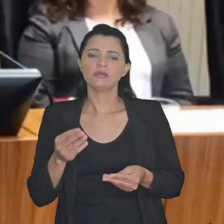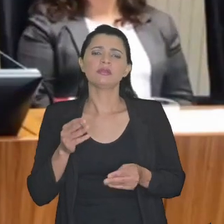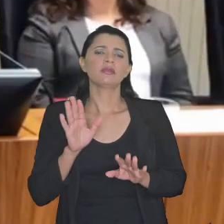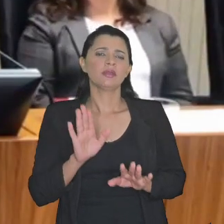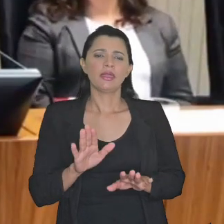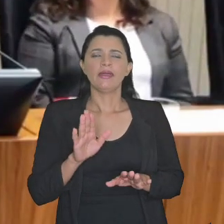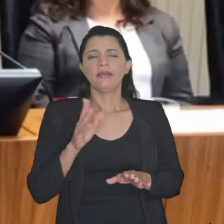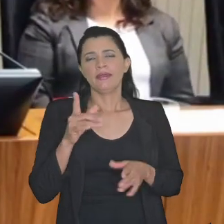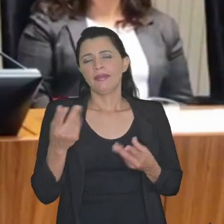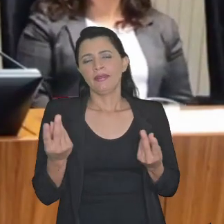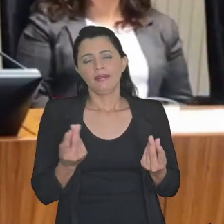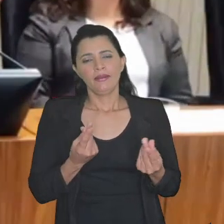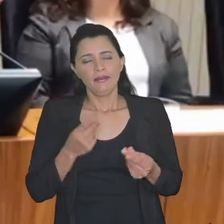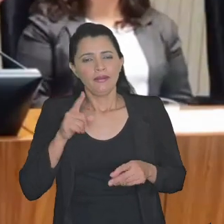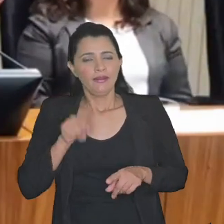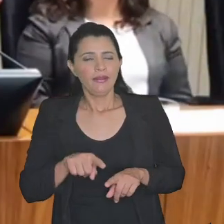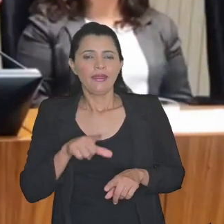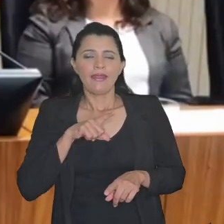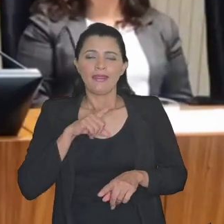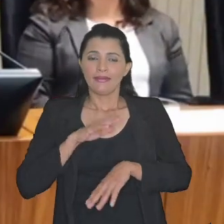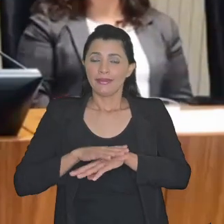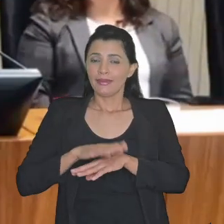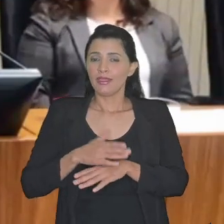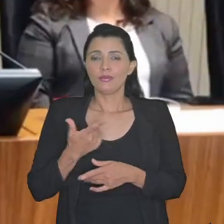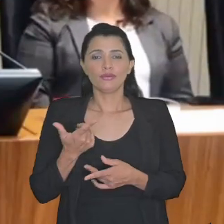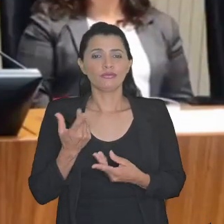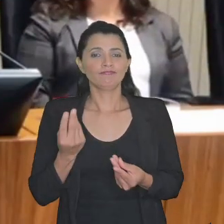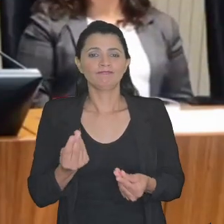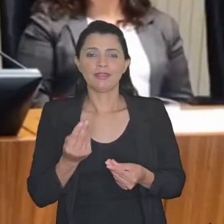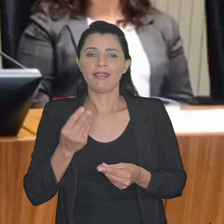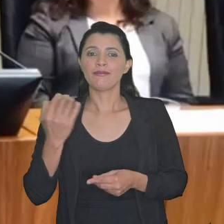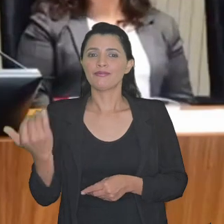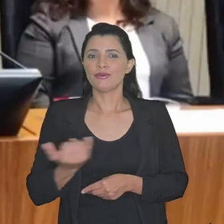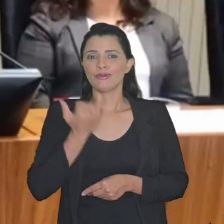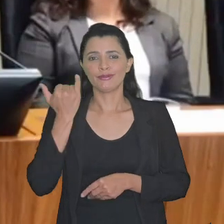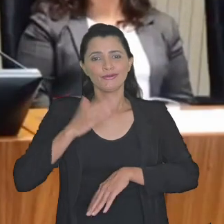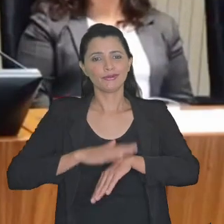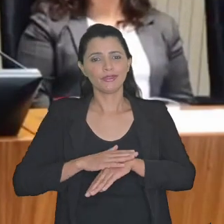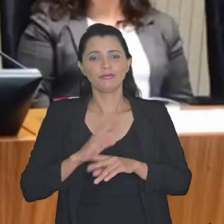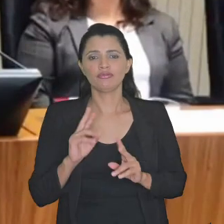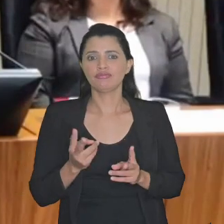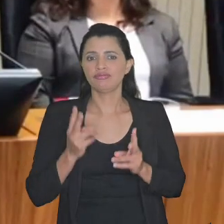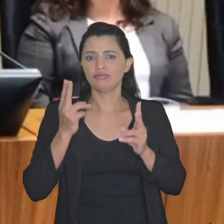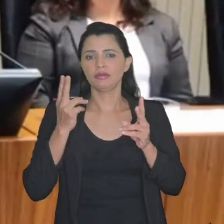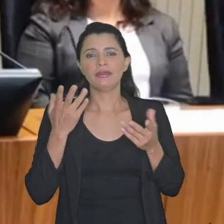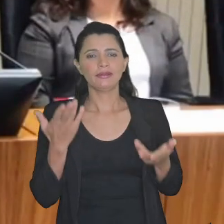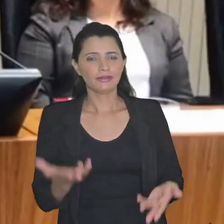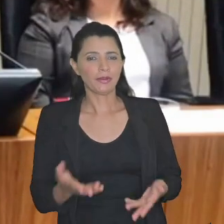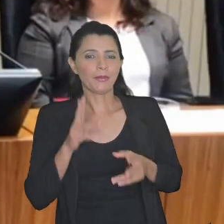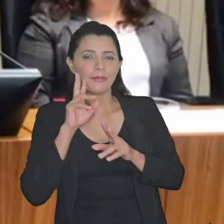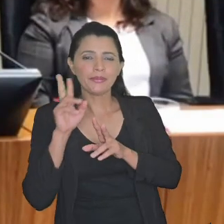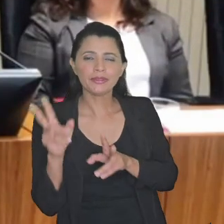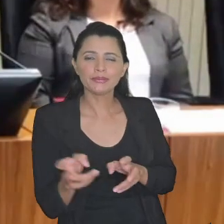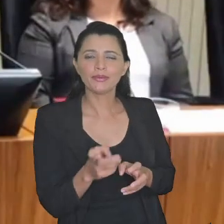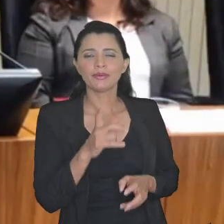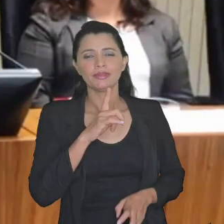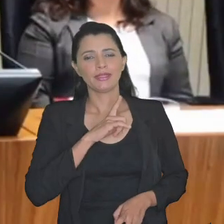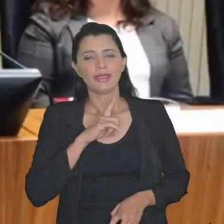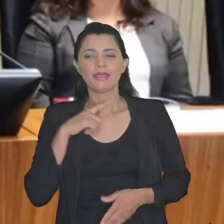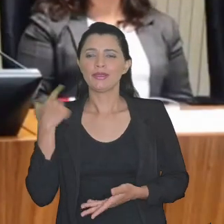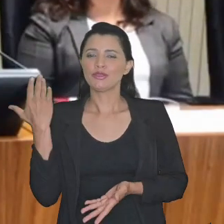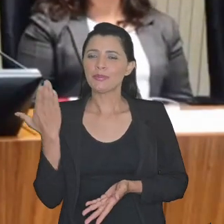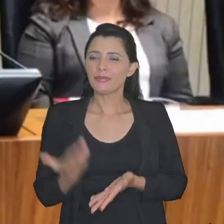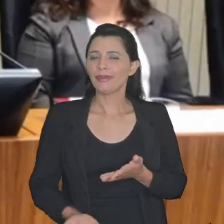vamos por assim no sentido é muito o tempo é muito valioso vamos chamar assim a